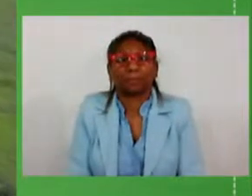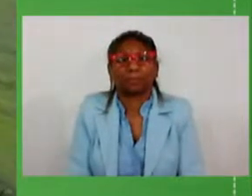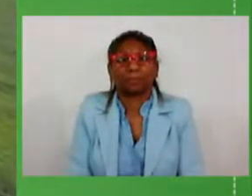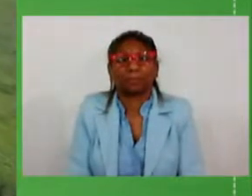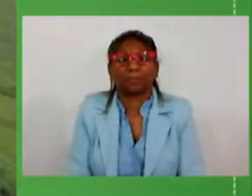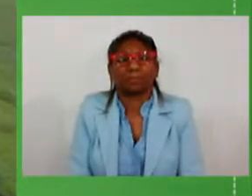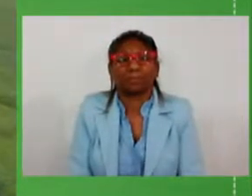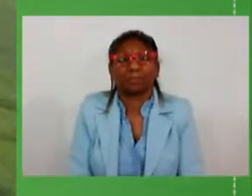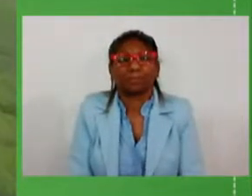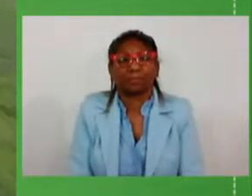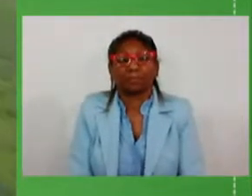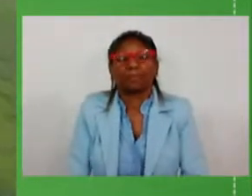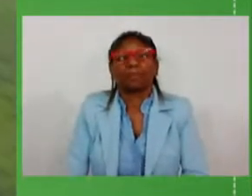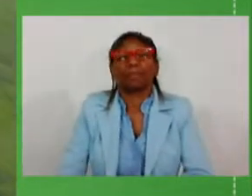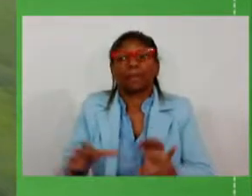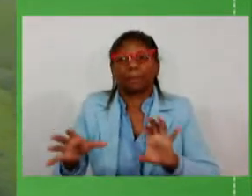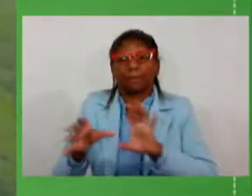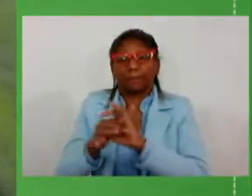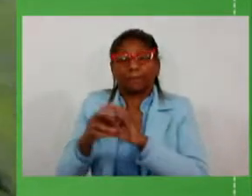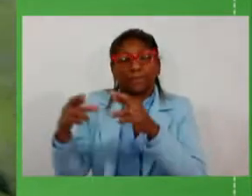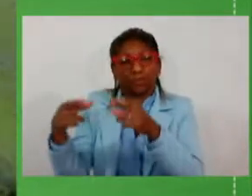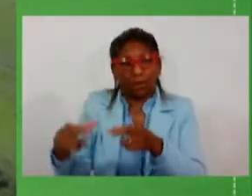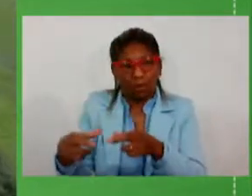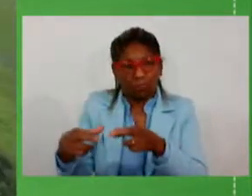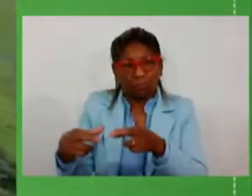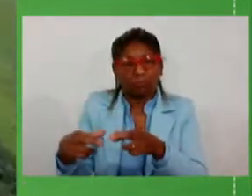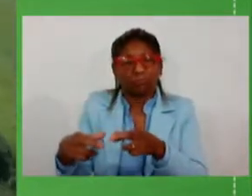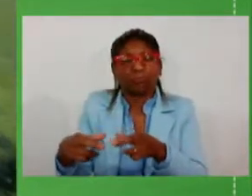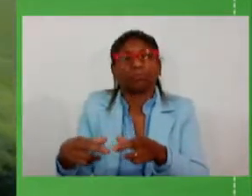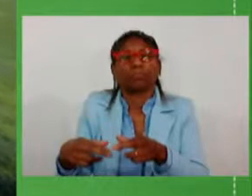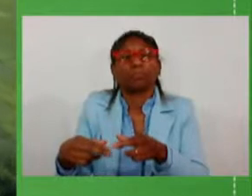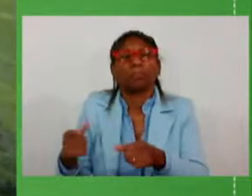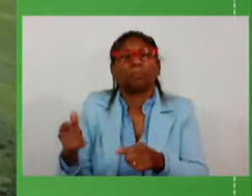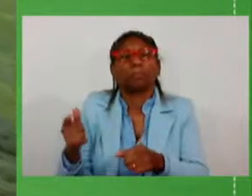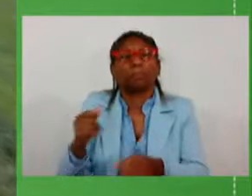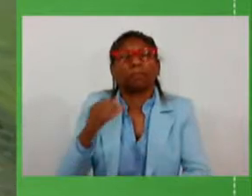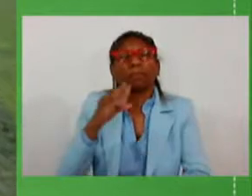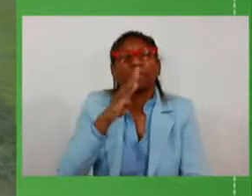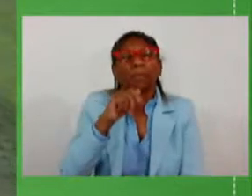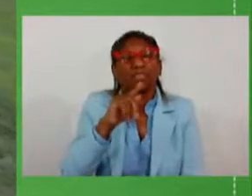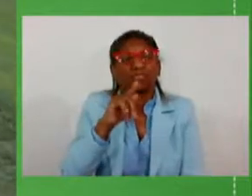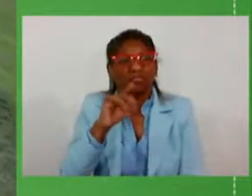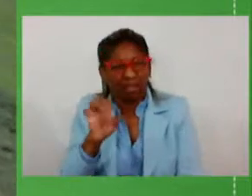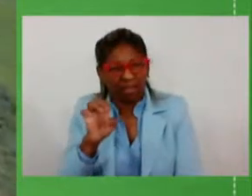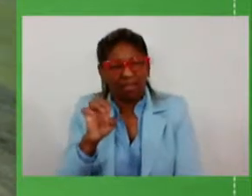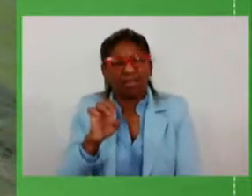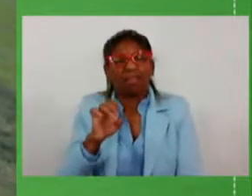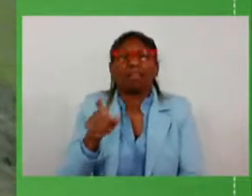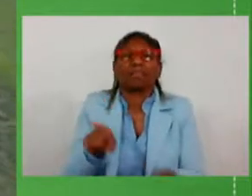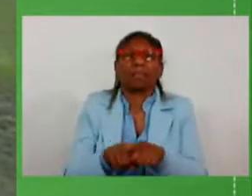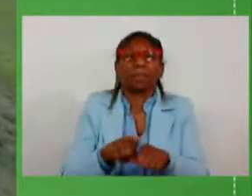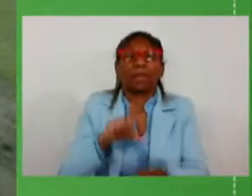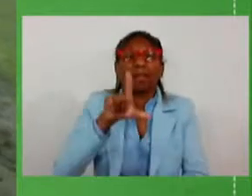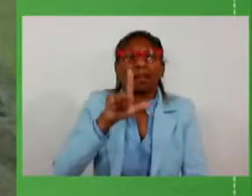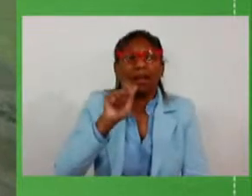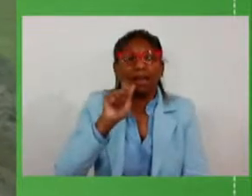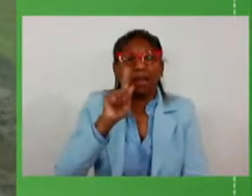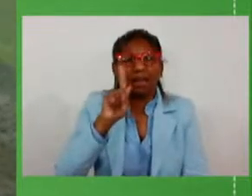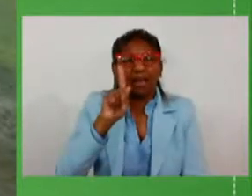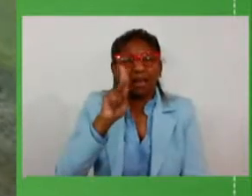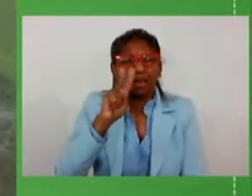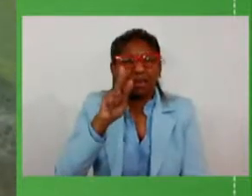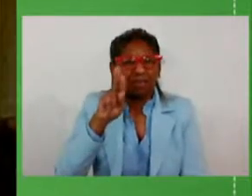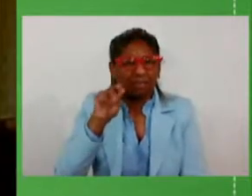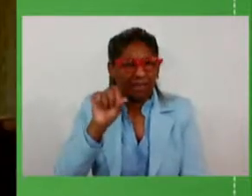a ligação regional entre Torquato Severo e Bagé em direção a Lavras do Sul também tem a previsão de 35 milhões de